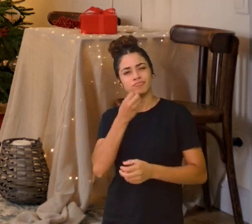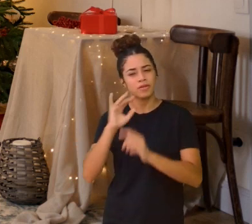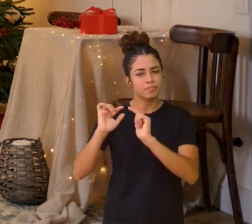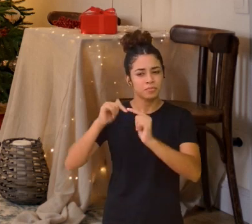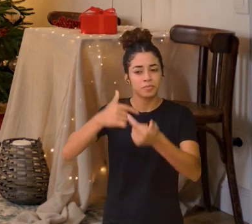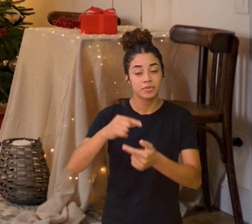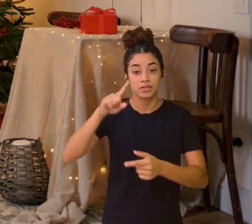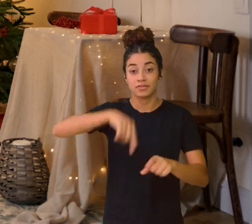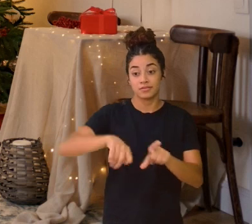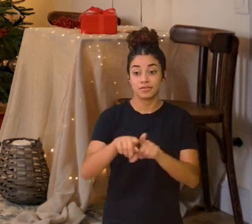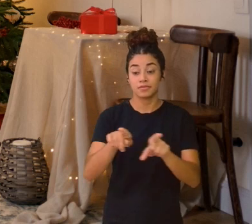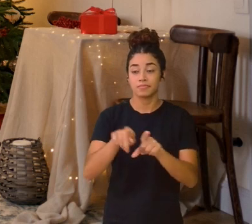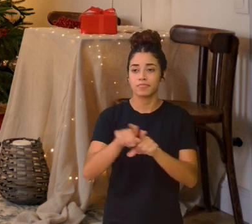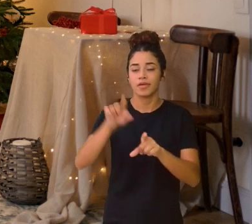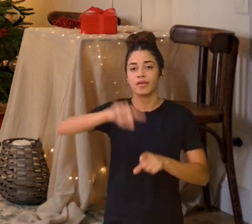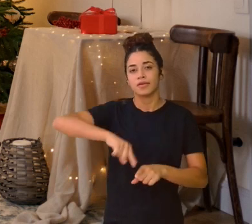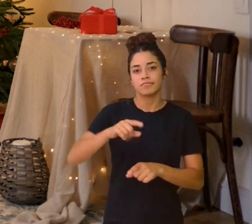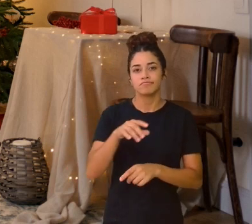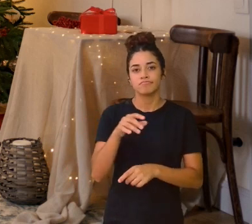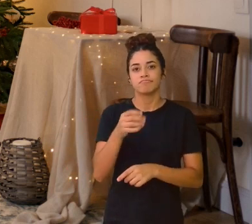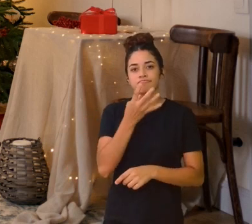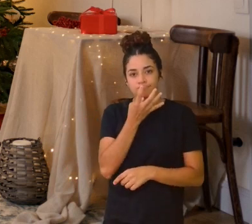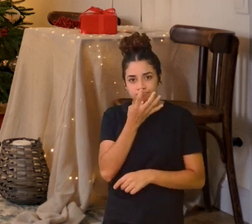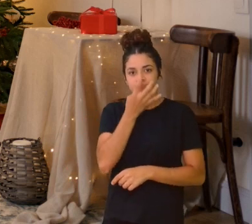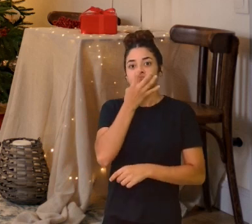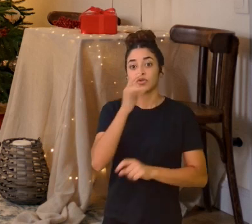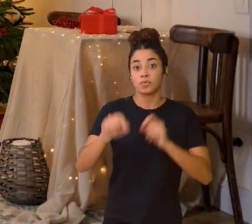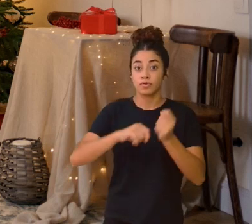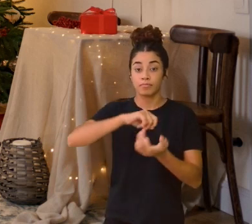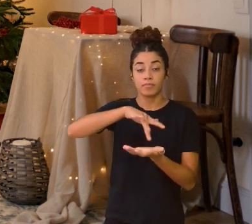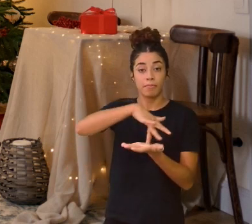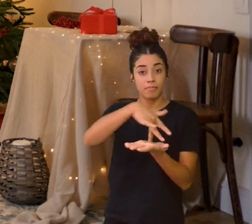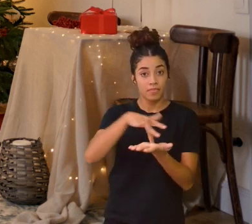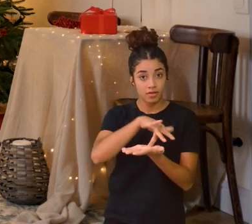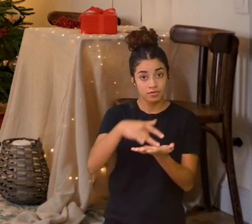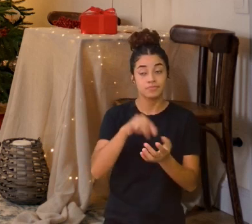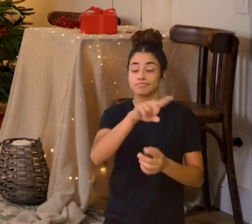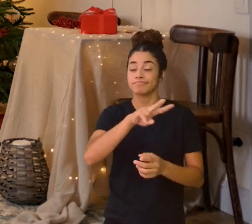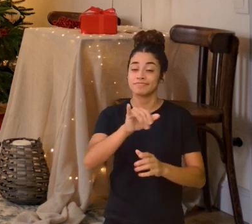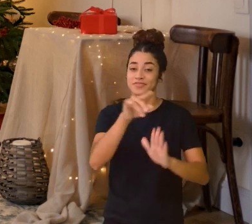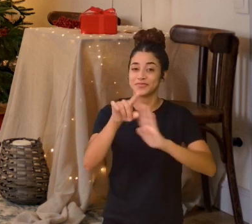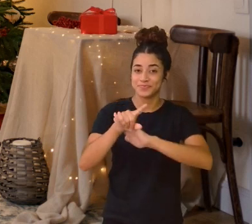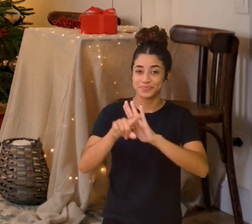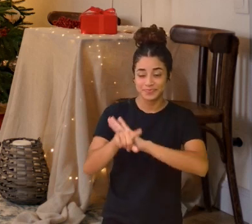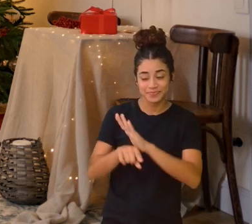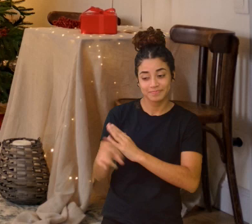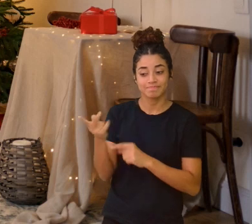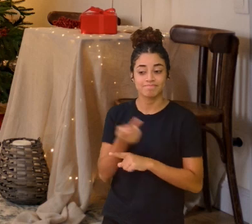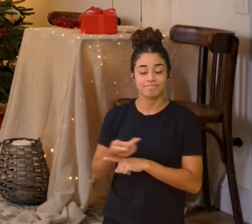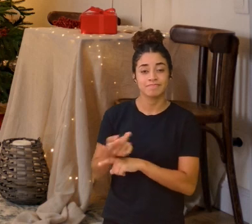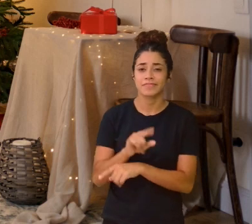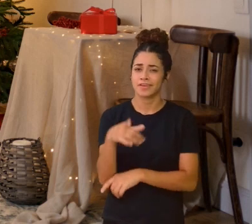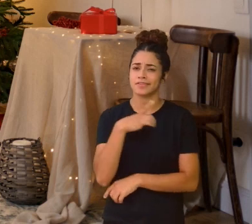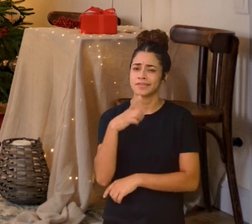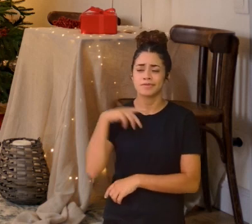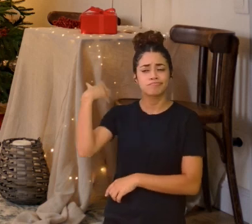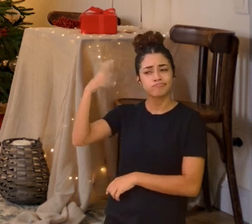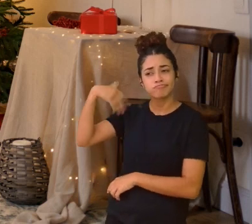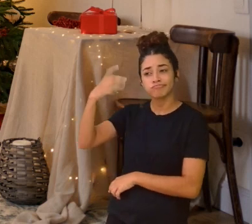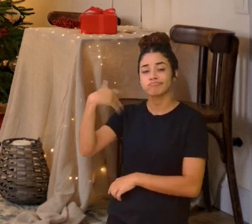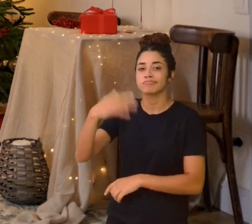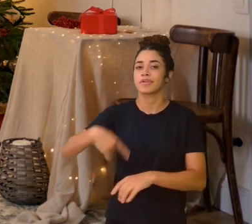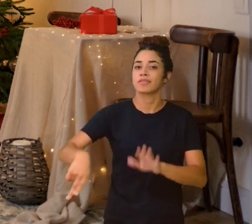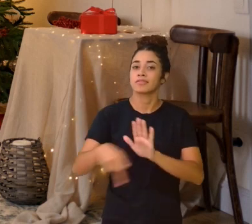foi inspiração para um balé, então pesquisa aí tem muita musicalidade neste